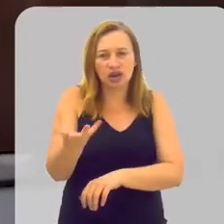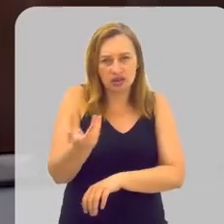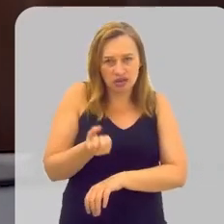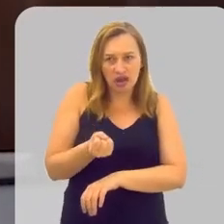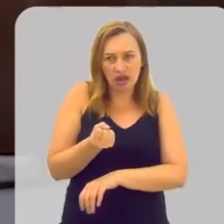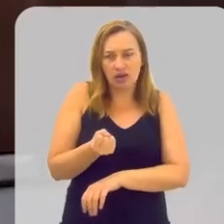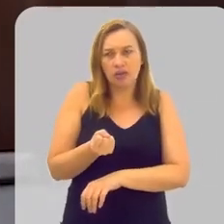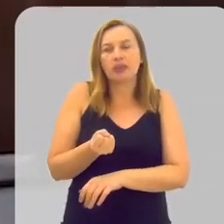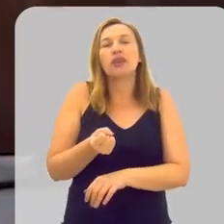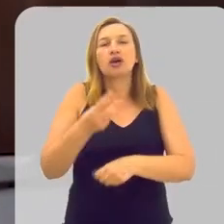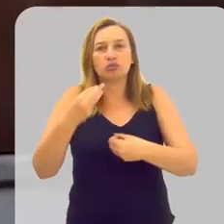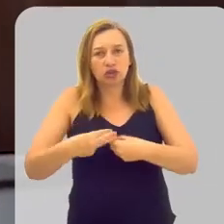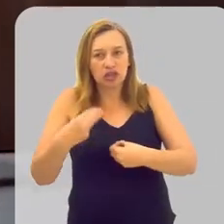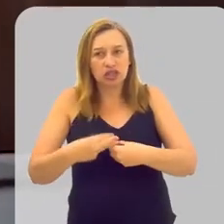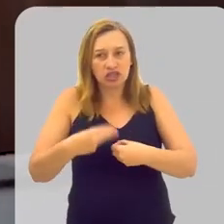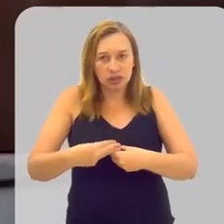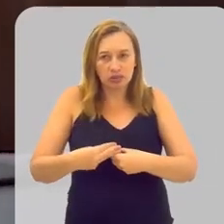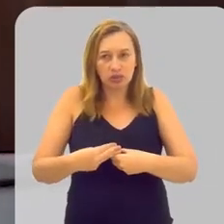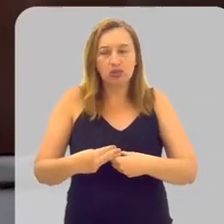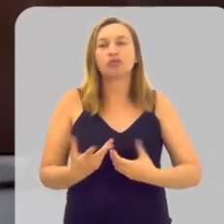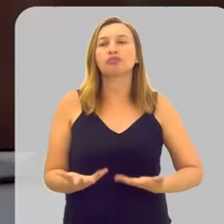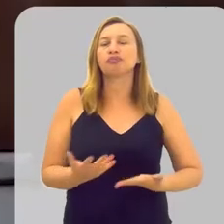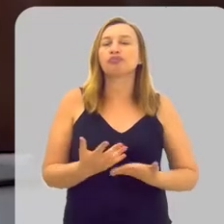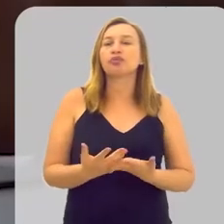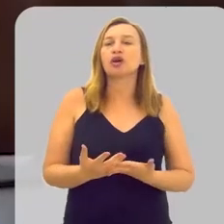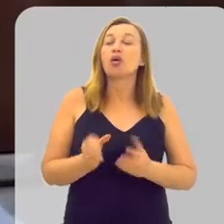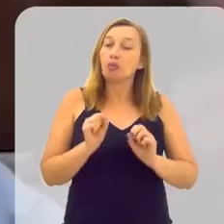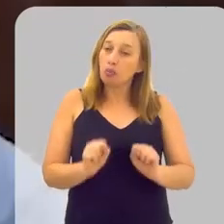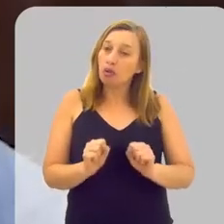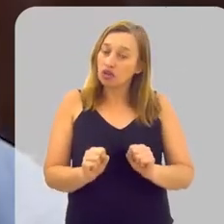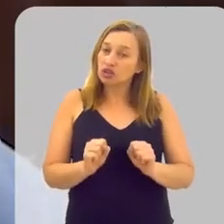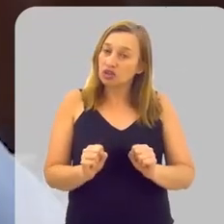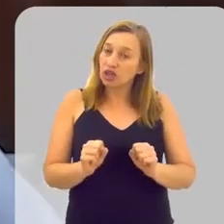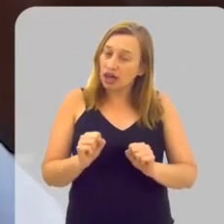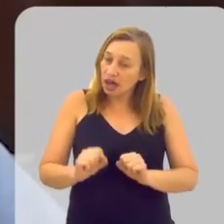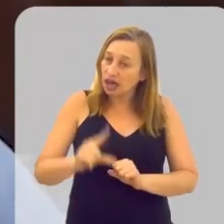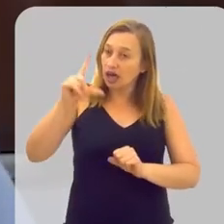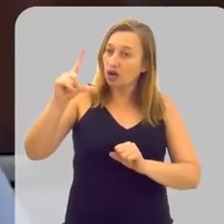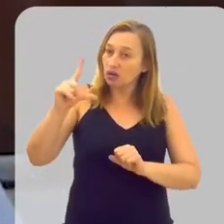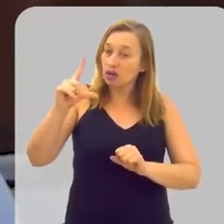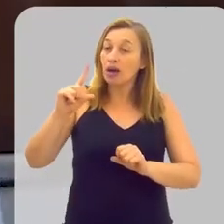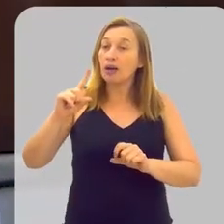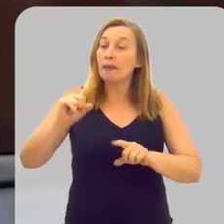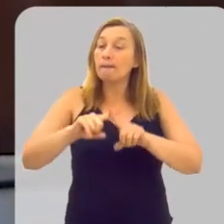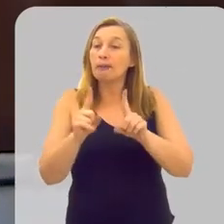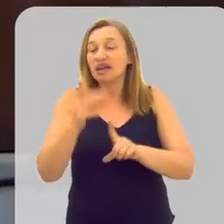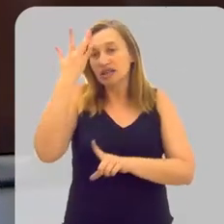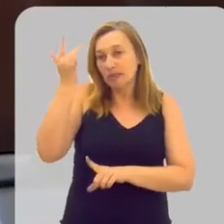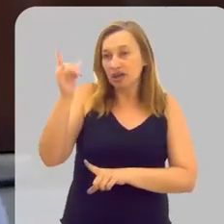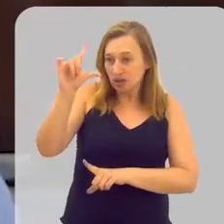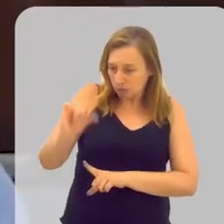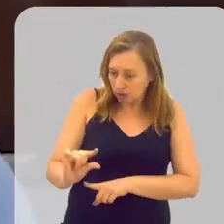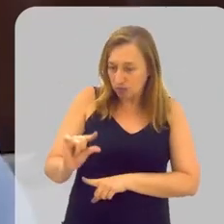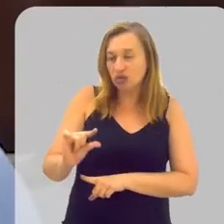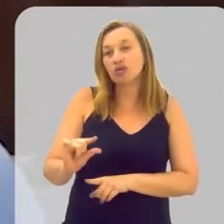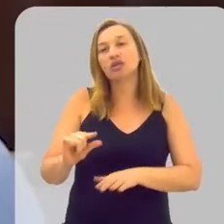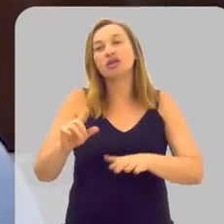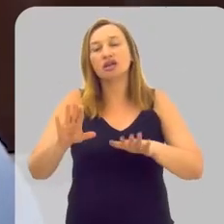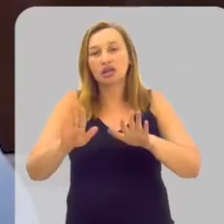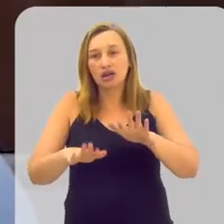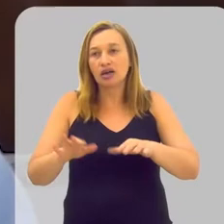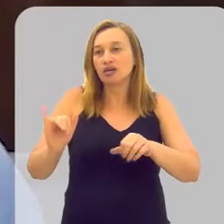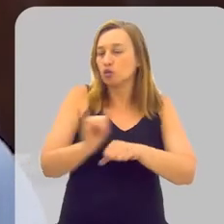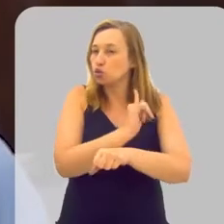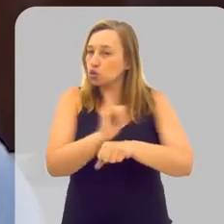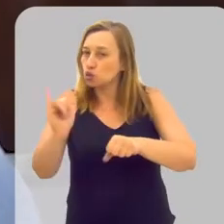recebe, Estado, município e União. Ele pode estar alto hoje, mas amanhã ele tem que estar baixo. A gente precisa ter isso